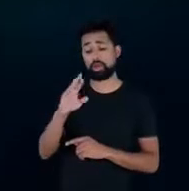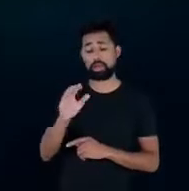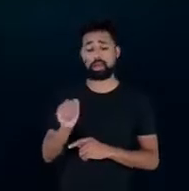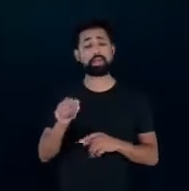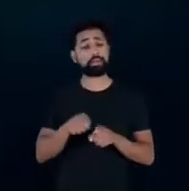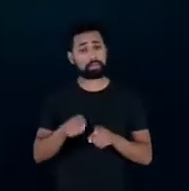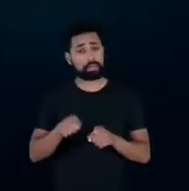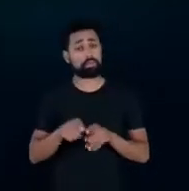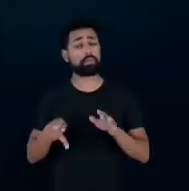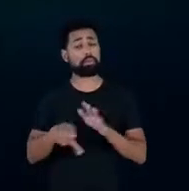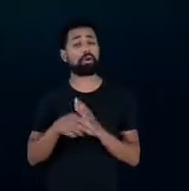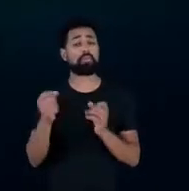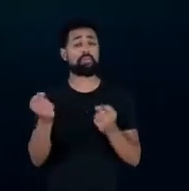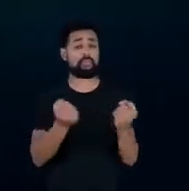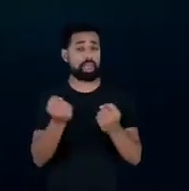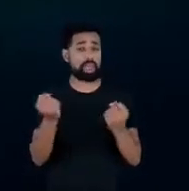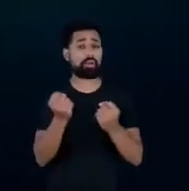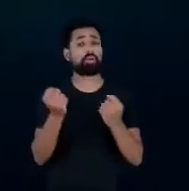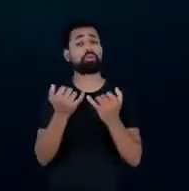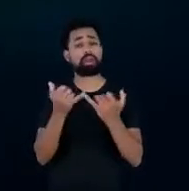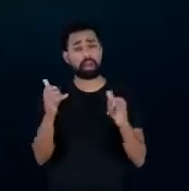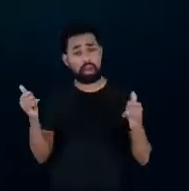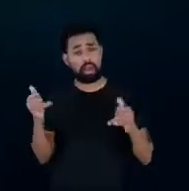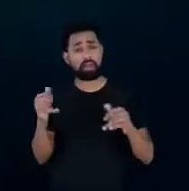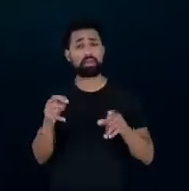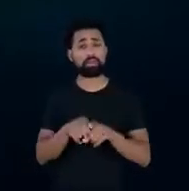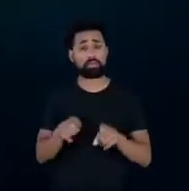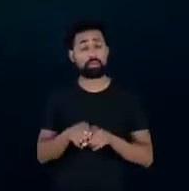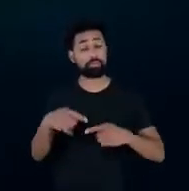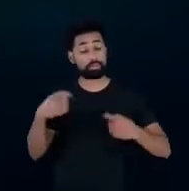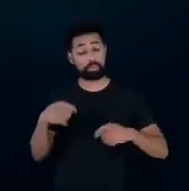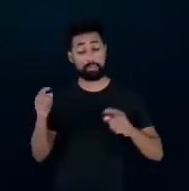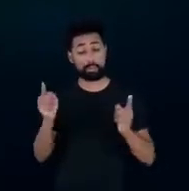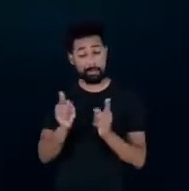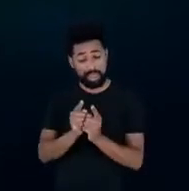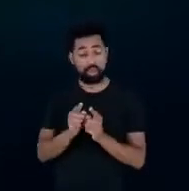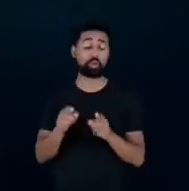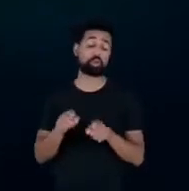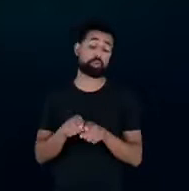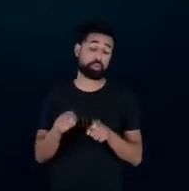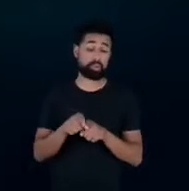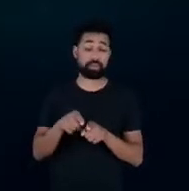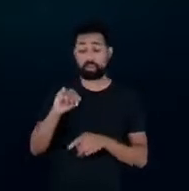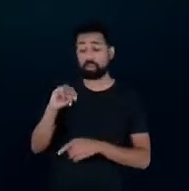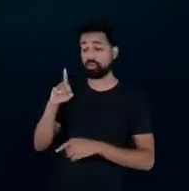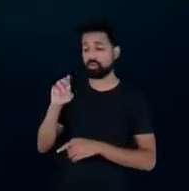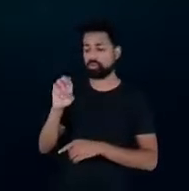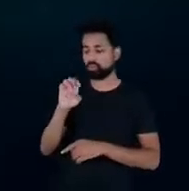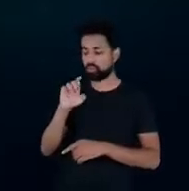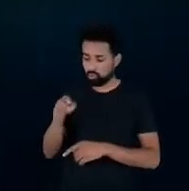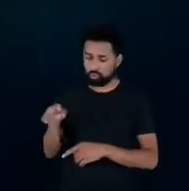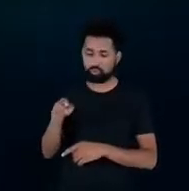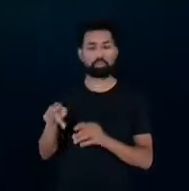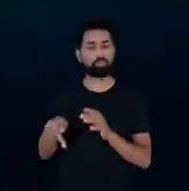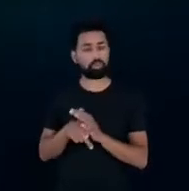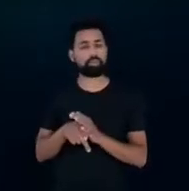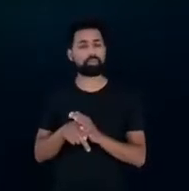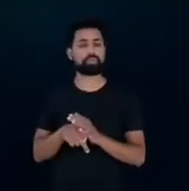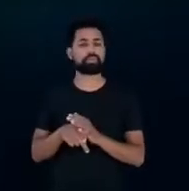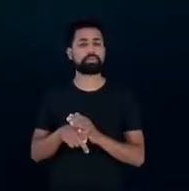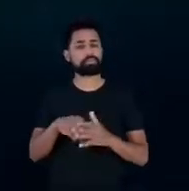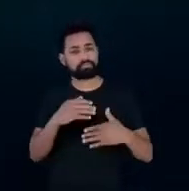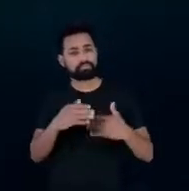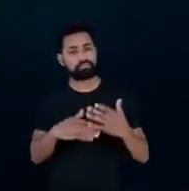elétricos também, e a gente demanda menos também dos setores de transmissão e distribuição e, por consequência,